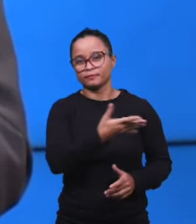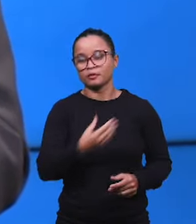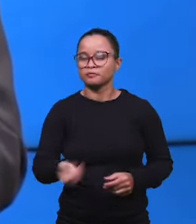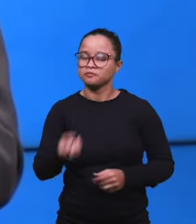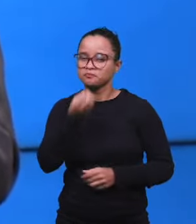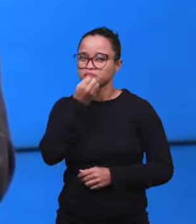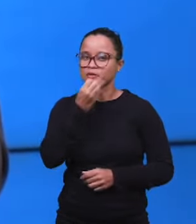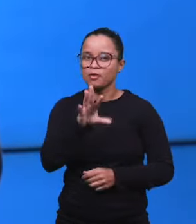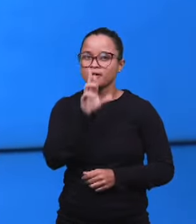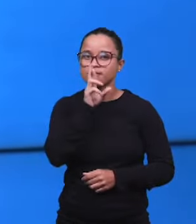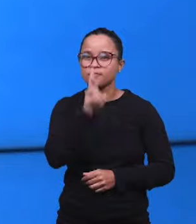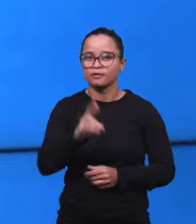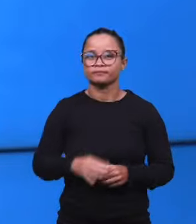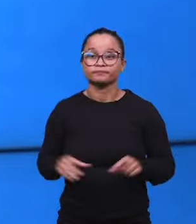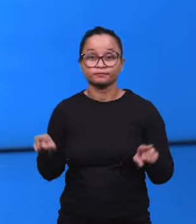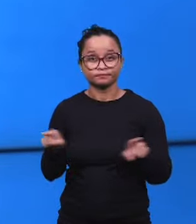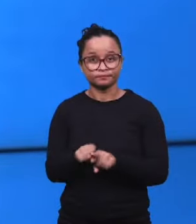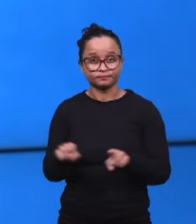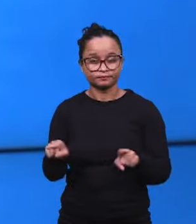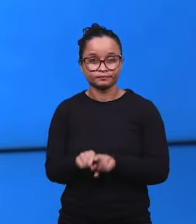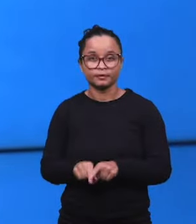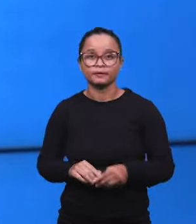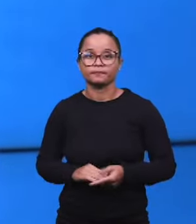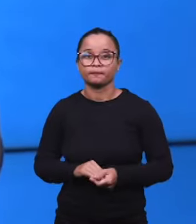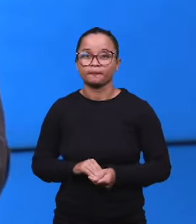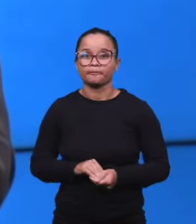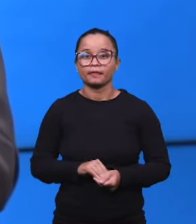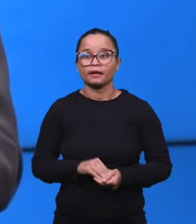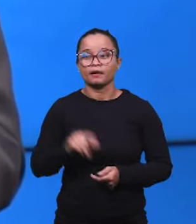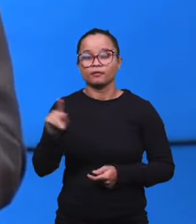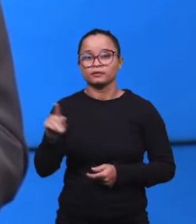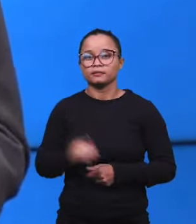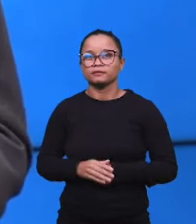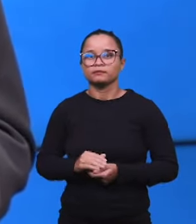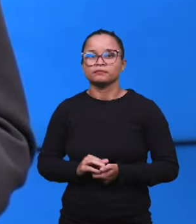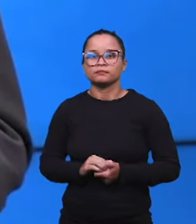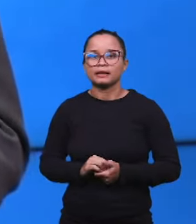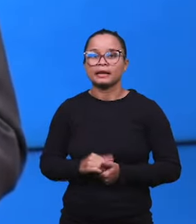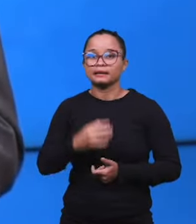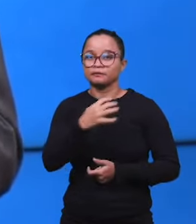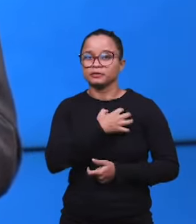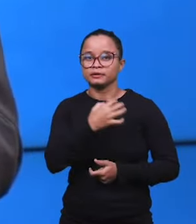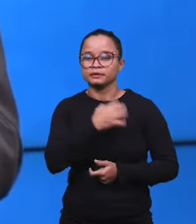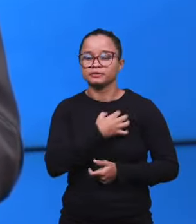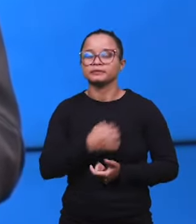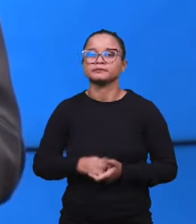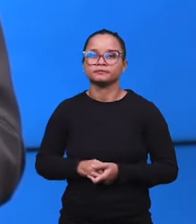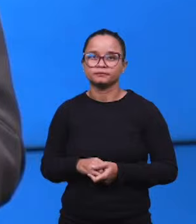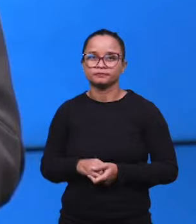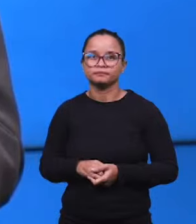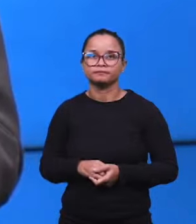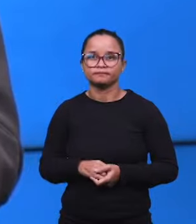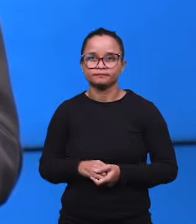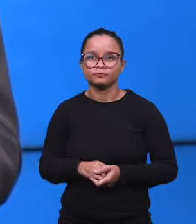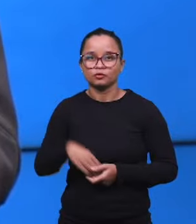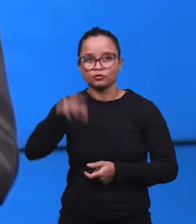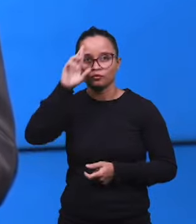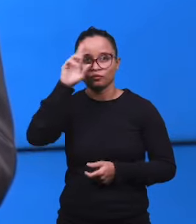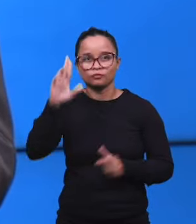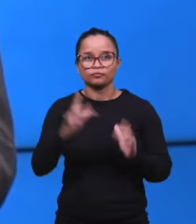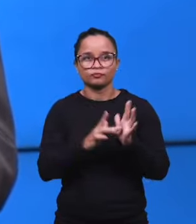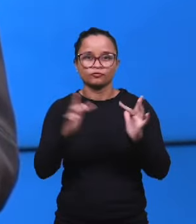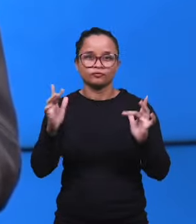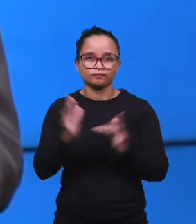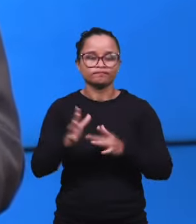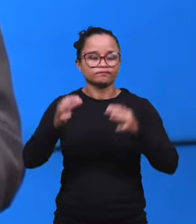colocado na sua resposta. Também, a Beatriz, lá da nossa igreja, em Terceira de Freitas, lá na Bahia, o Senhor